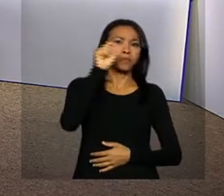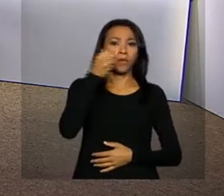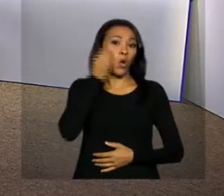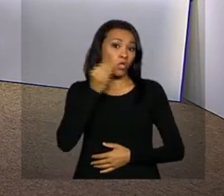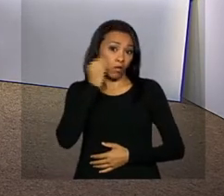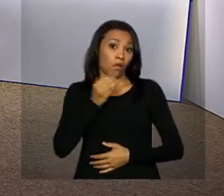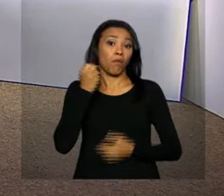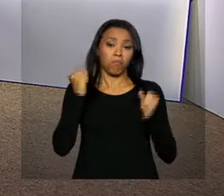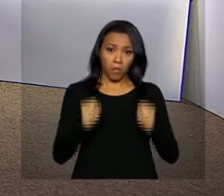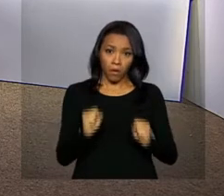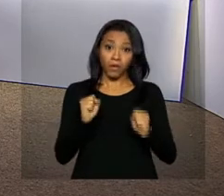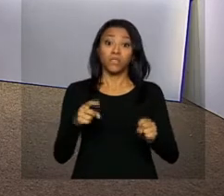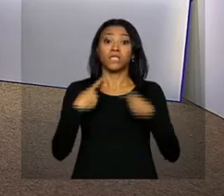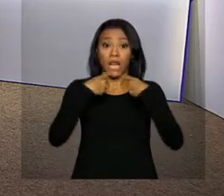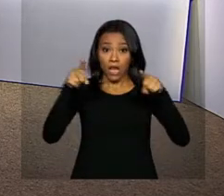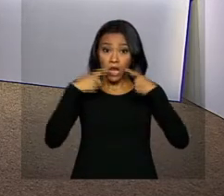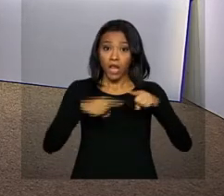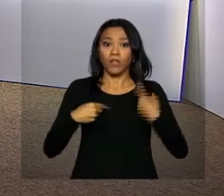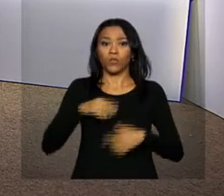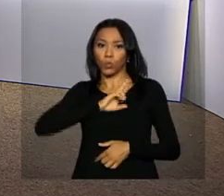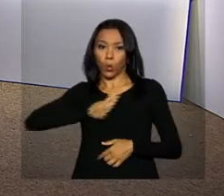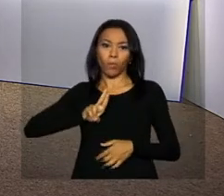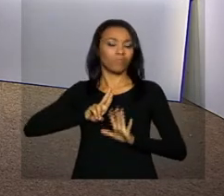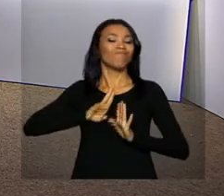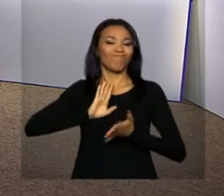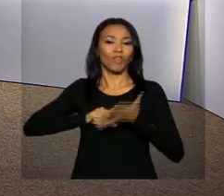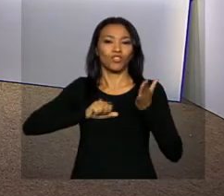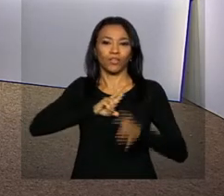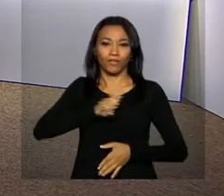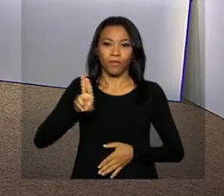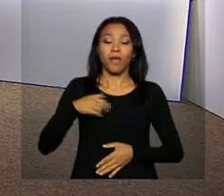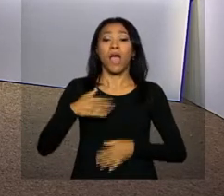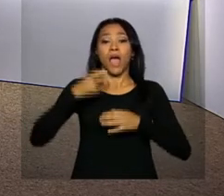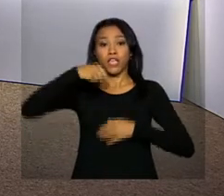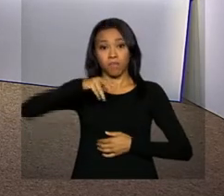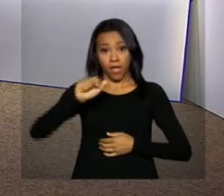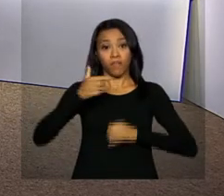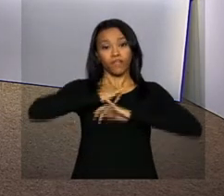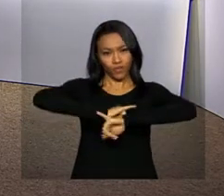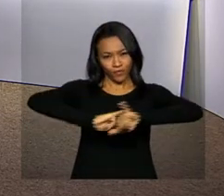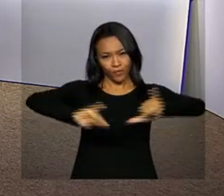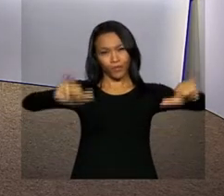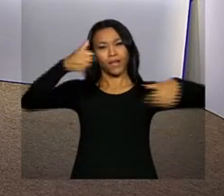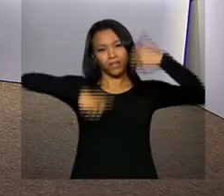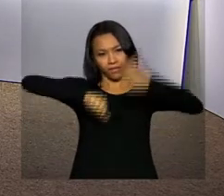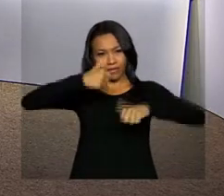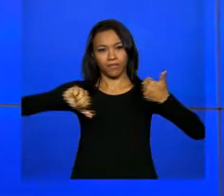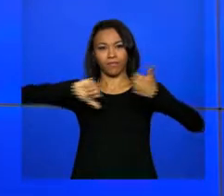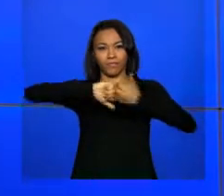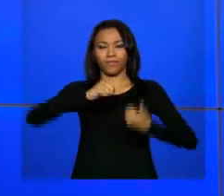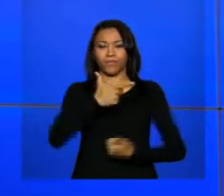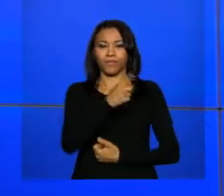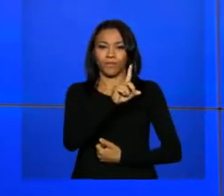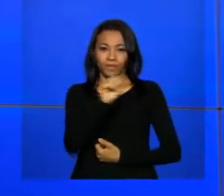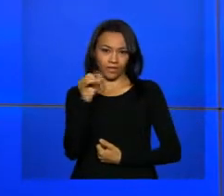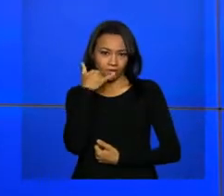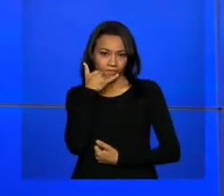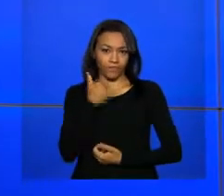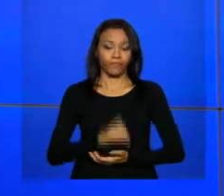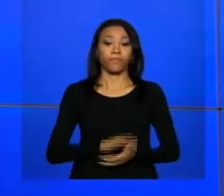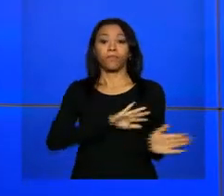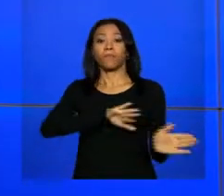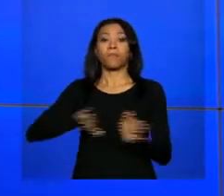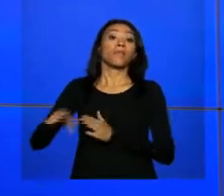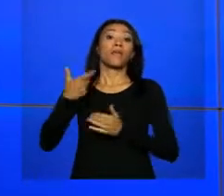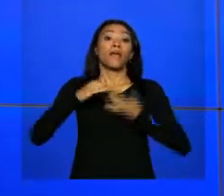móvel e as denúncias podem ser anônimas. A NBR transmite ao vivo a divulgação do balanço do Disque 100. Para ampliar o